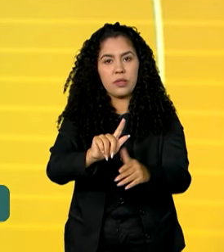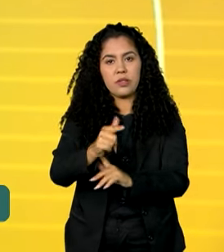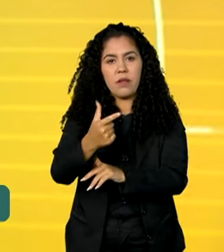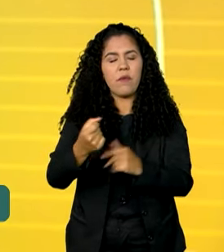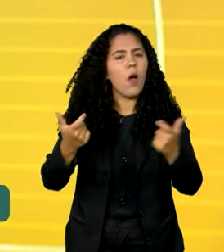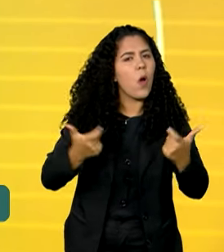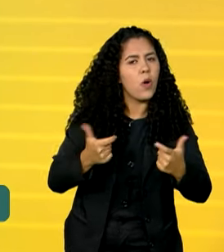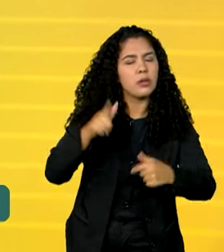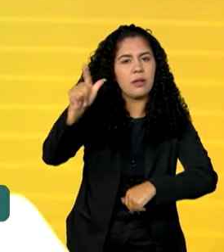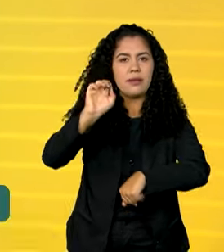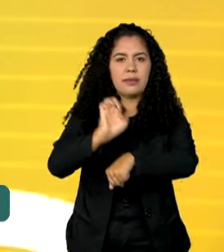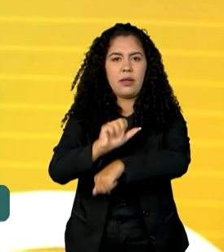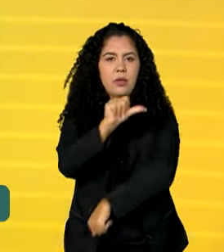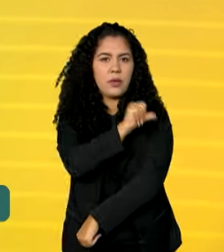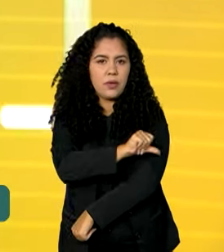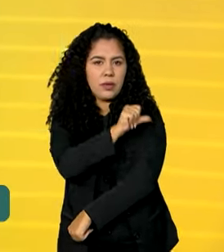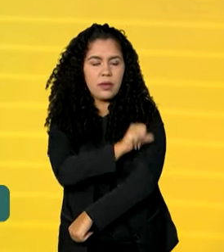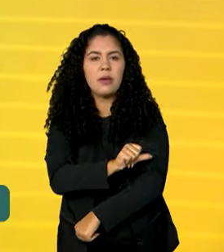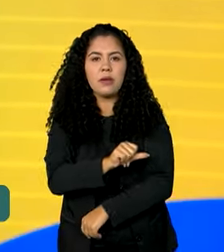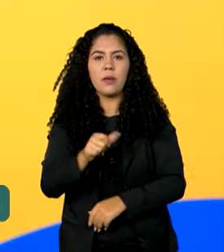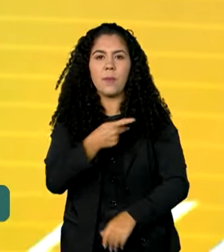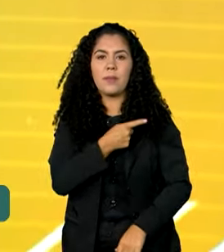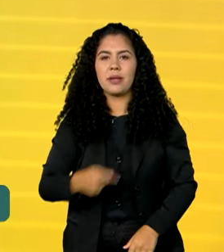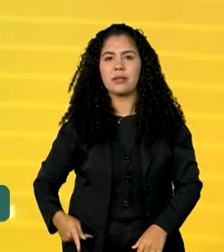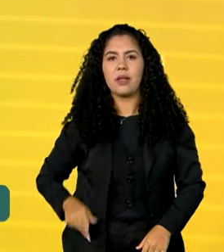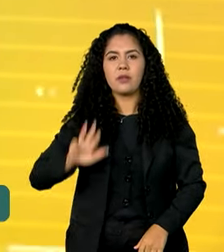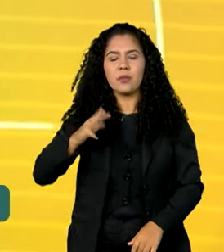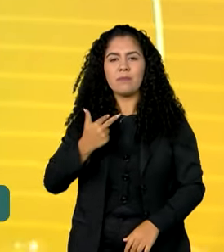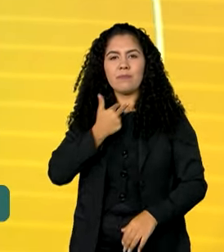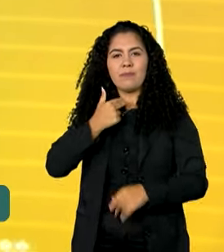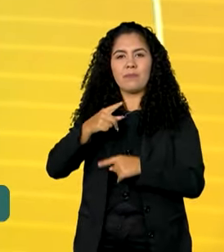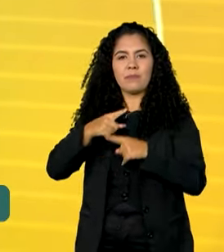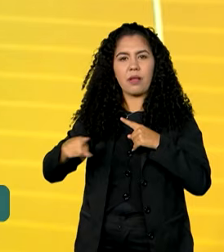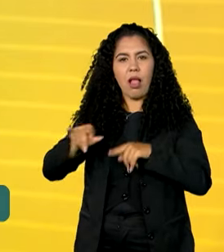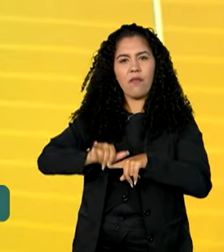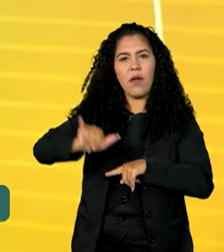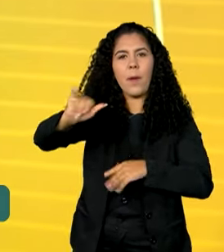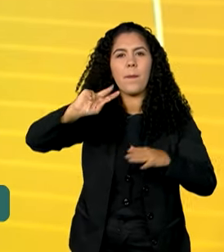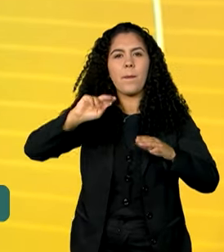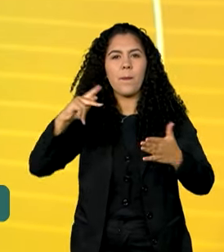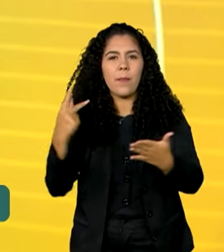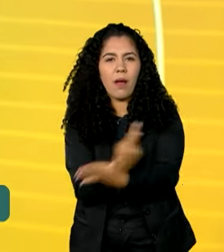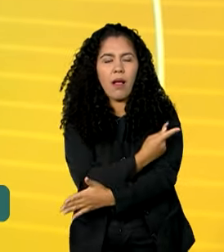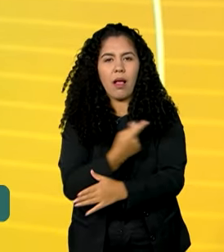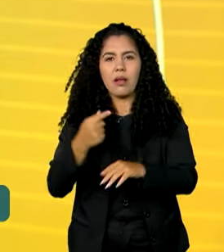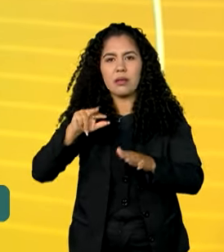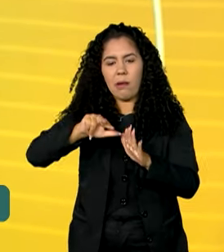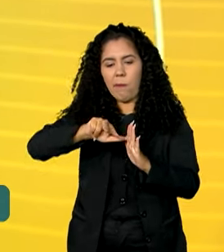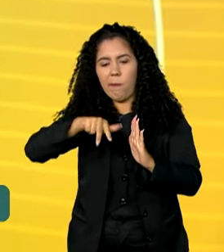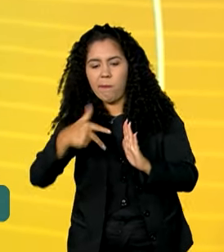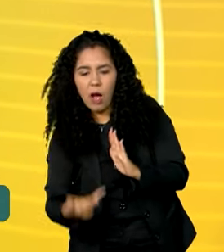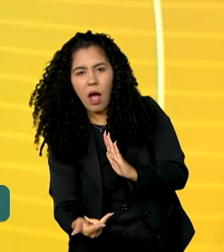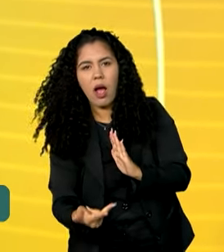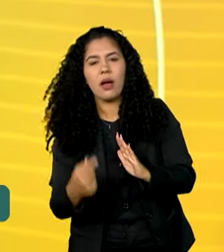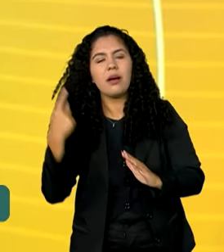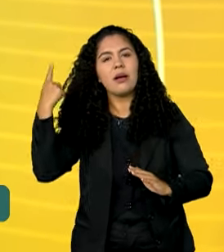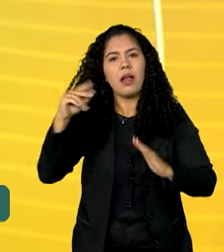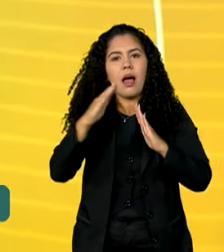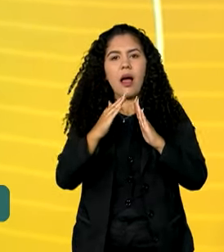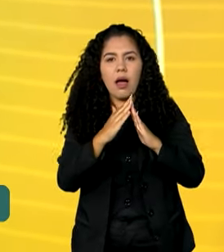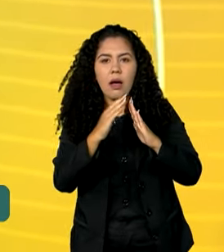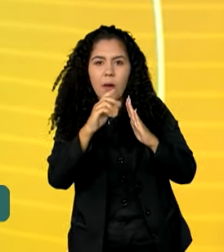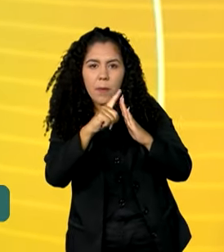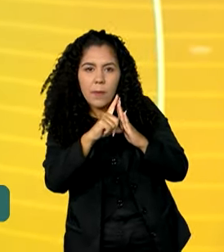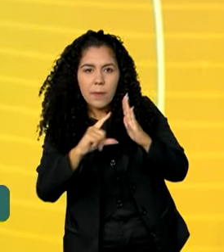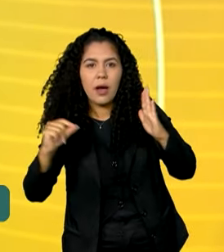Rio de Janeiro. Lula ficou sem poder viajar de avião por causa de uma queda no dia 19 de outubro no Palácio da Alvorada, quando